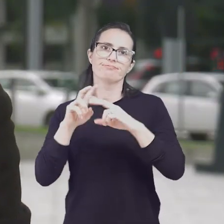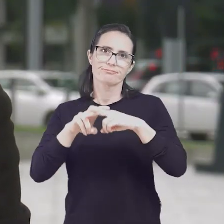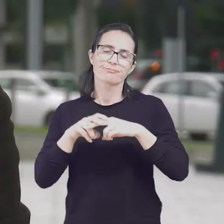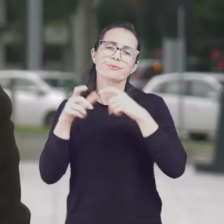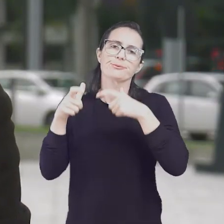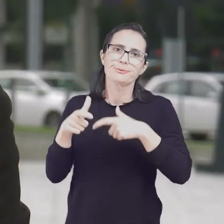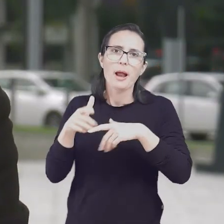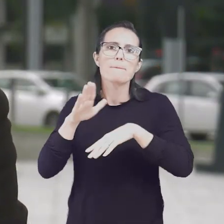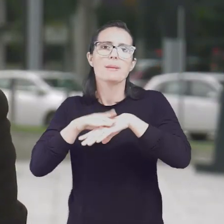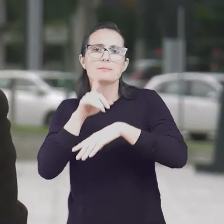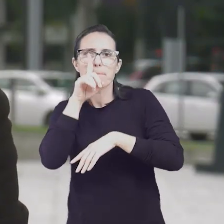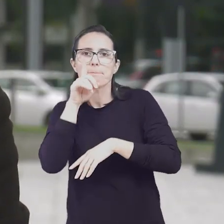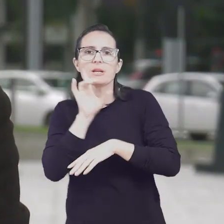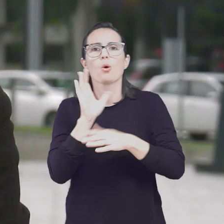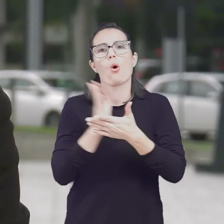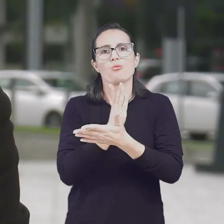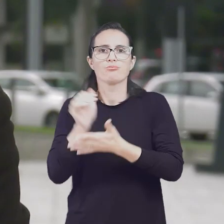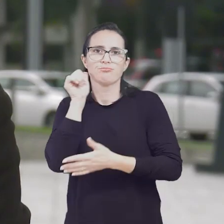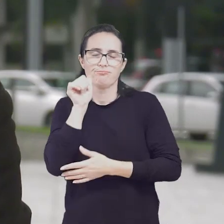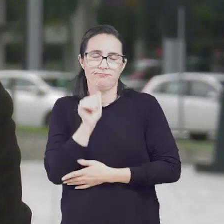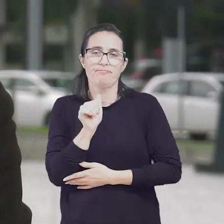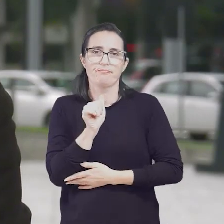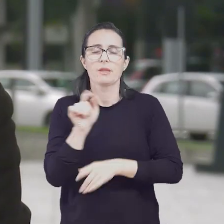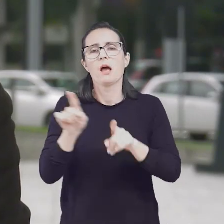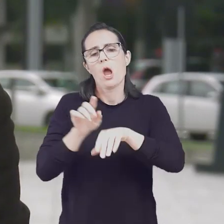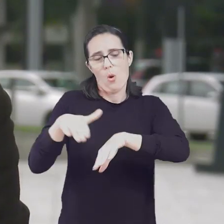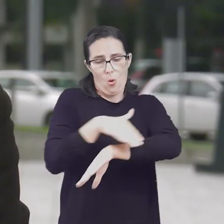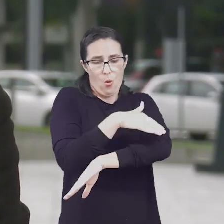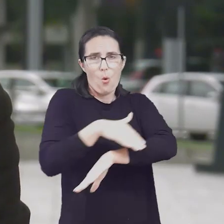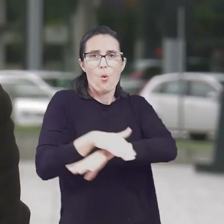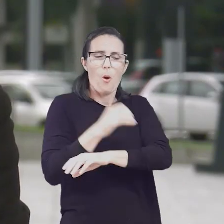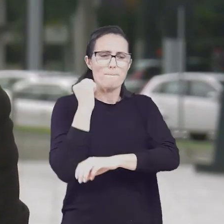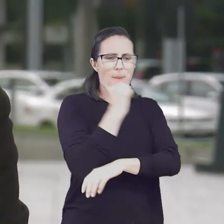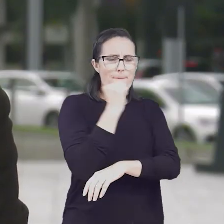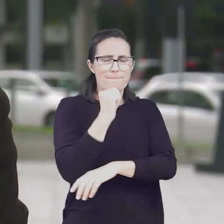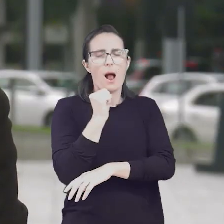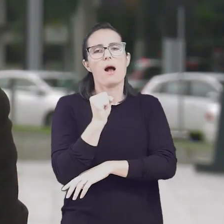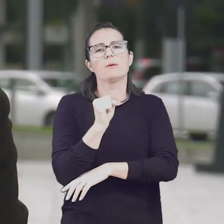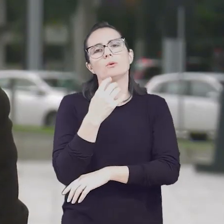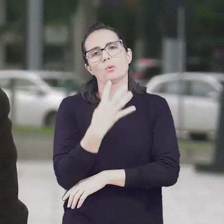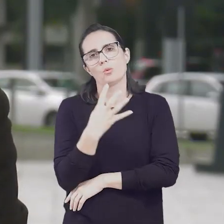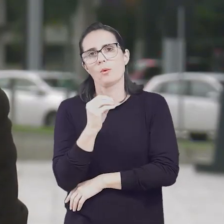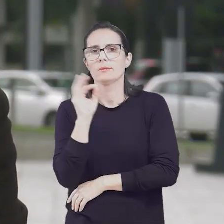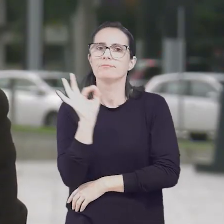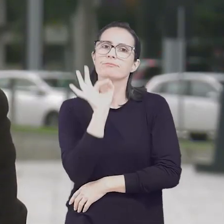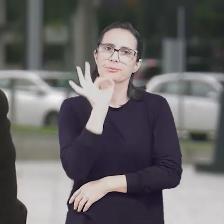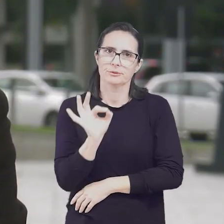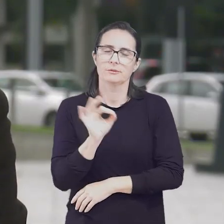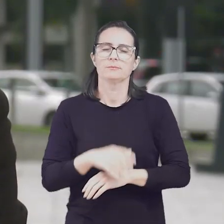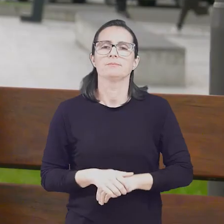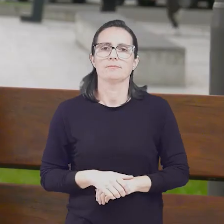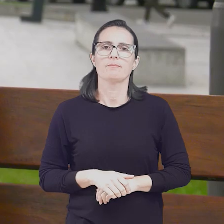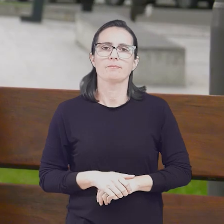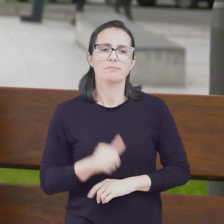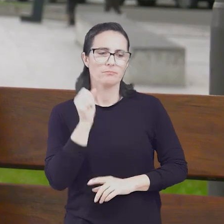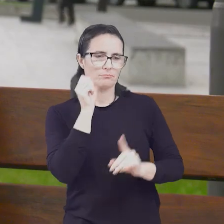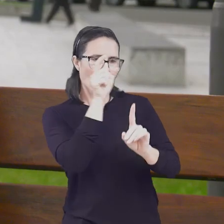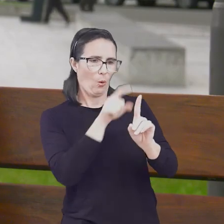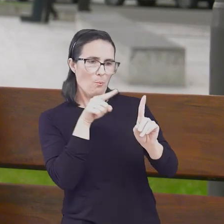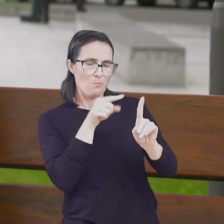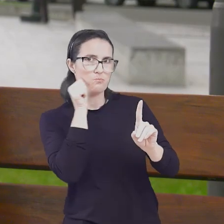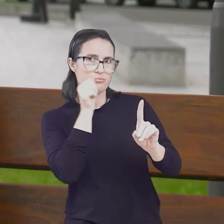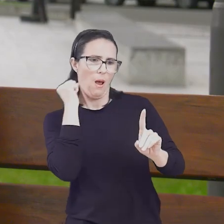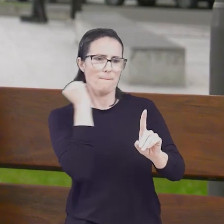tornando o ambiente mais perigoso para a mulher. As mortes nas ruas representam 40% dos casos. O